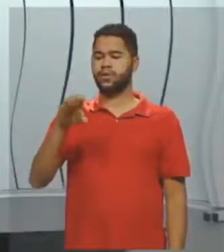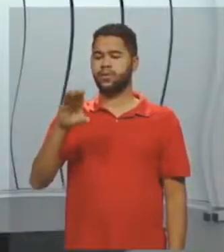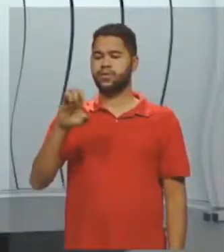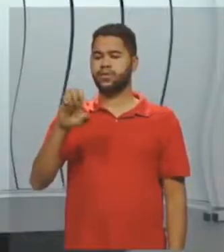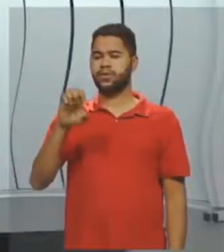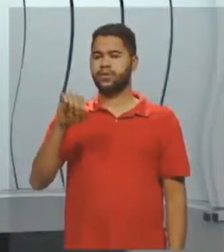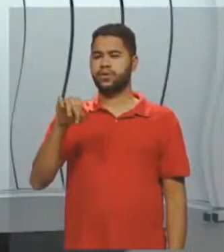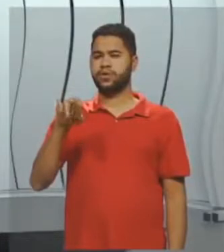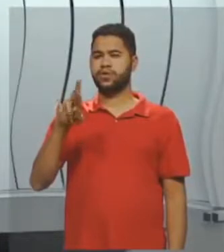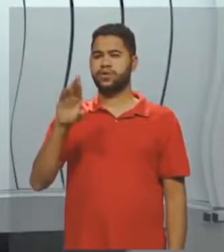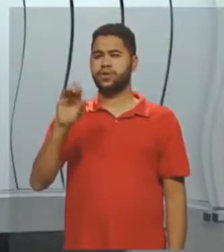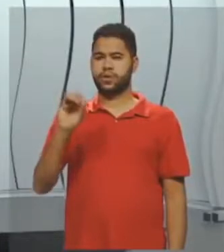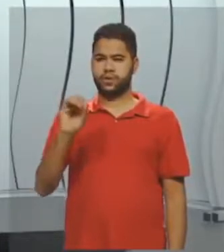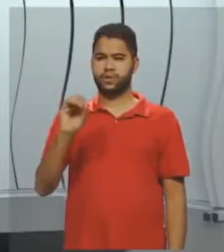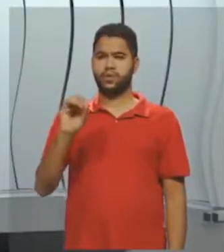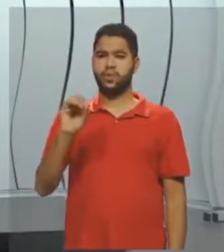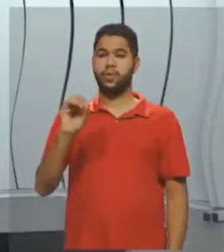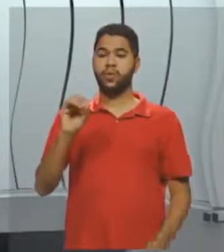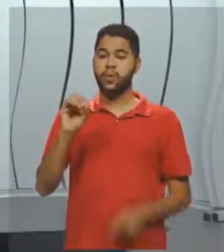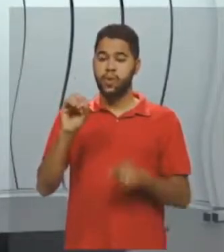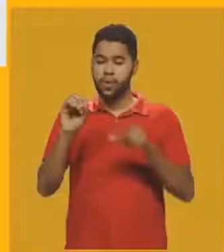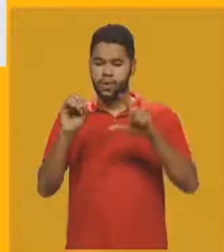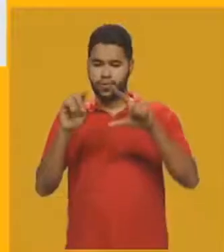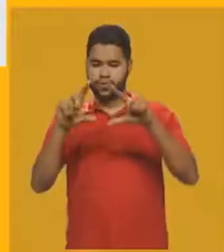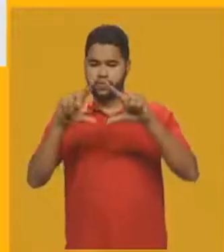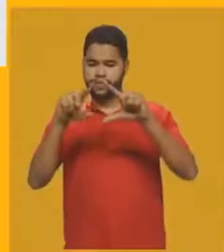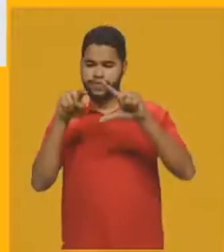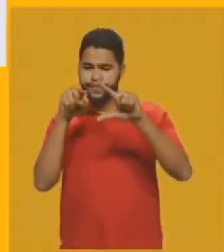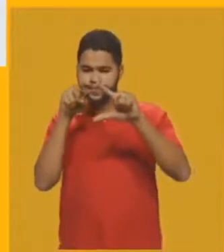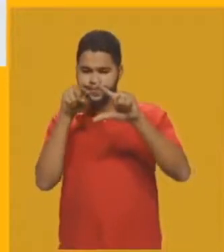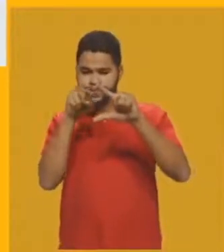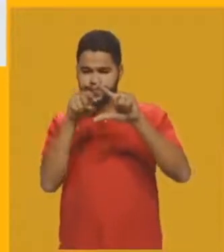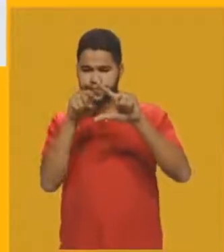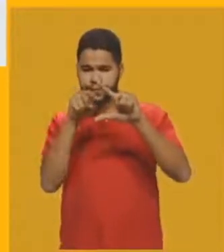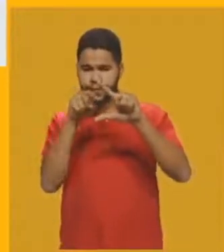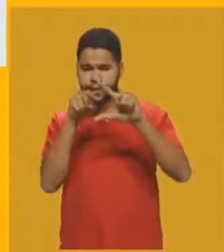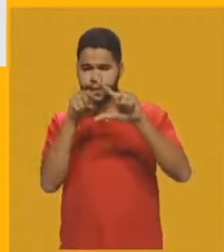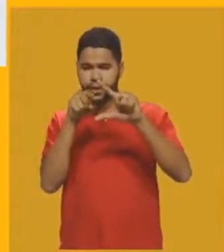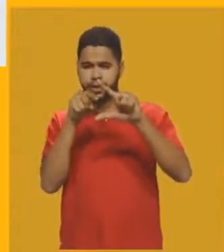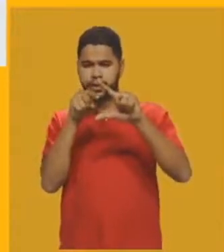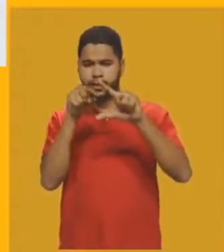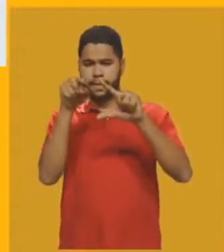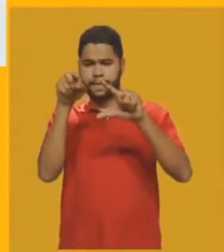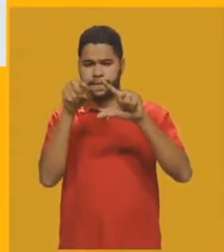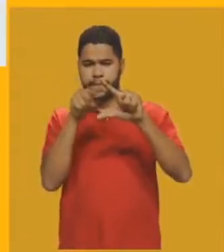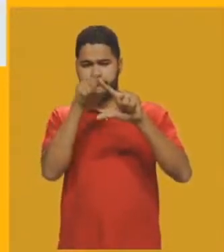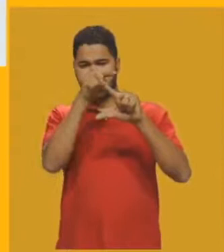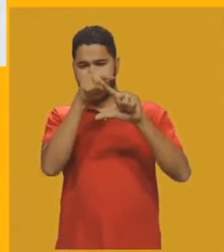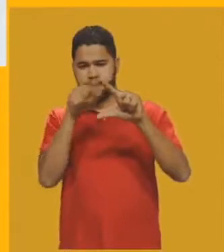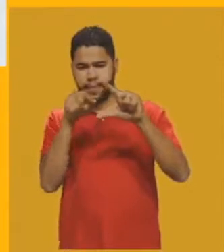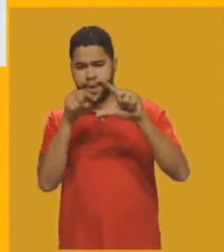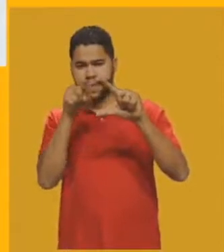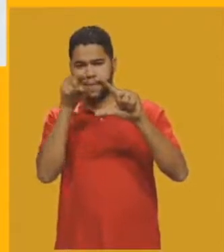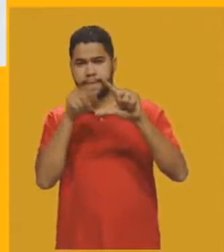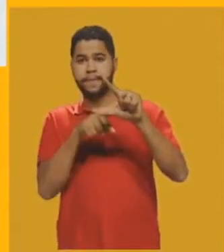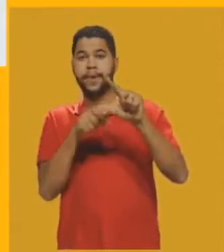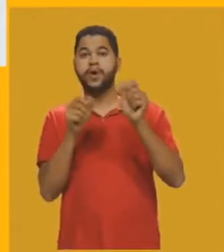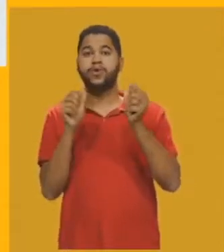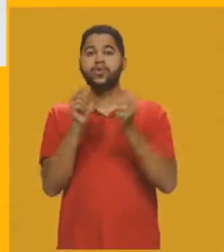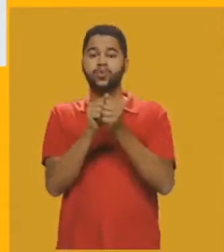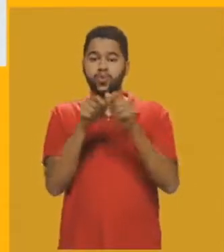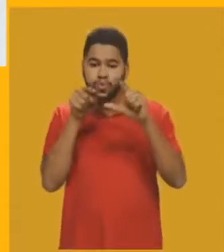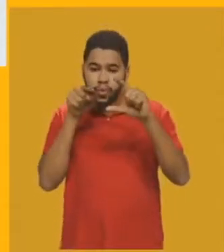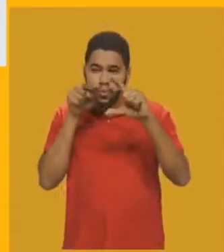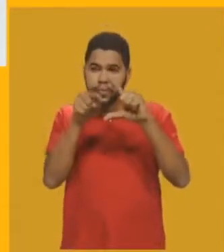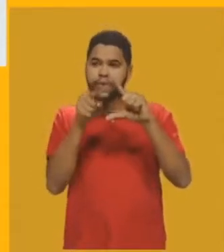circuncentro é o ponto de encontro das três mediatrizes de um triângulo. Então,